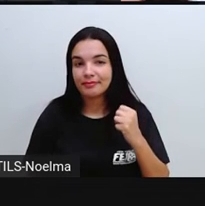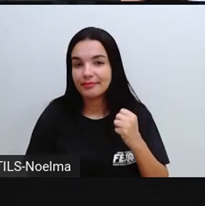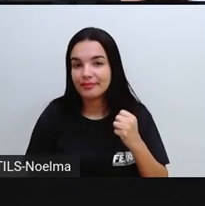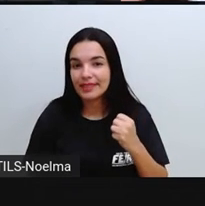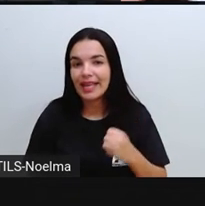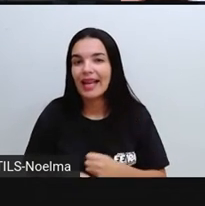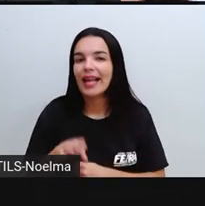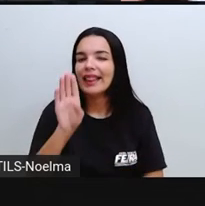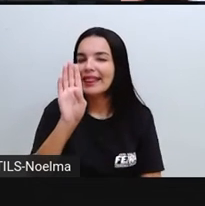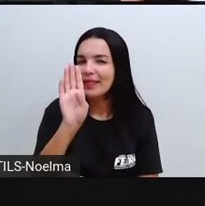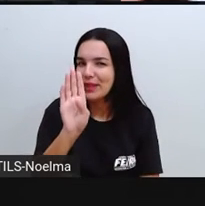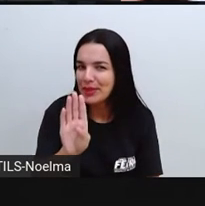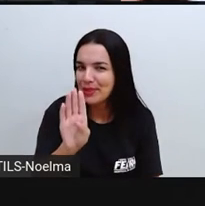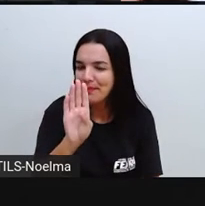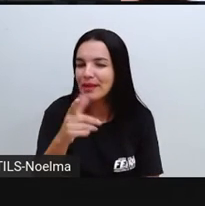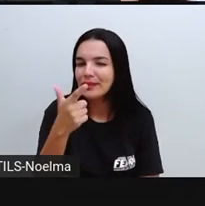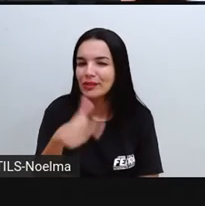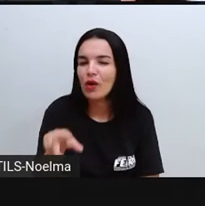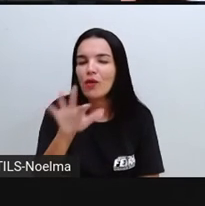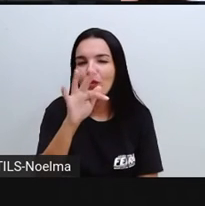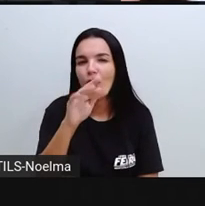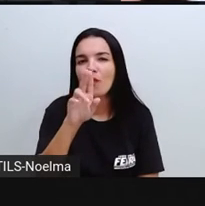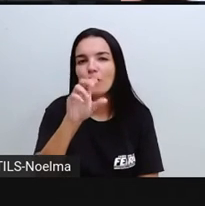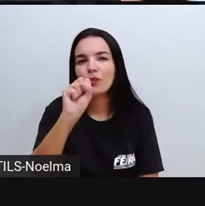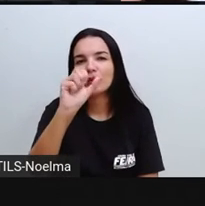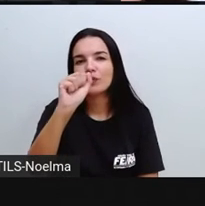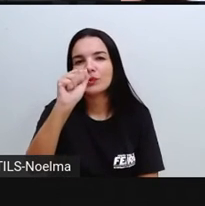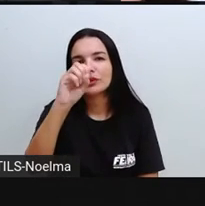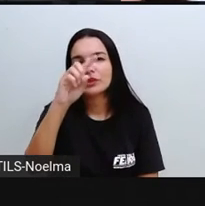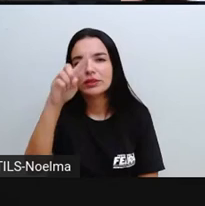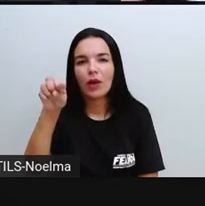Letra B, fusão, né?